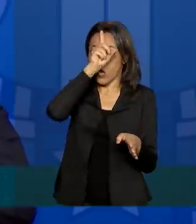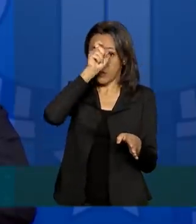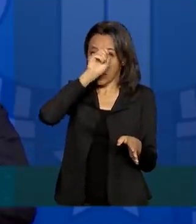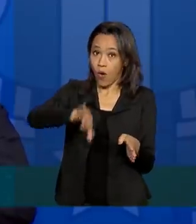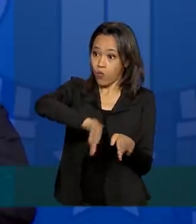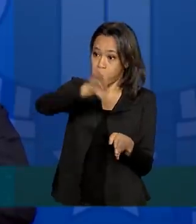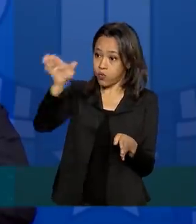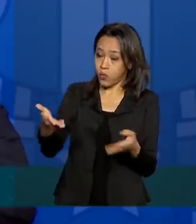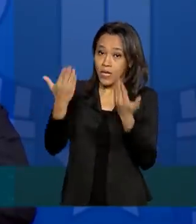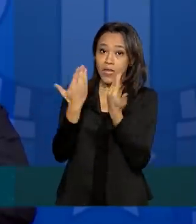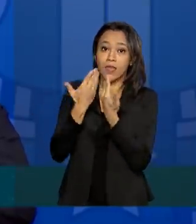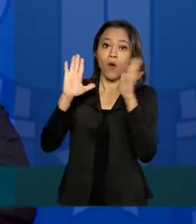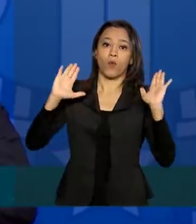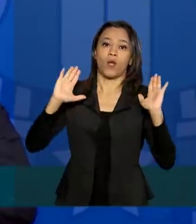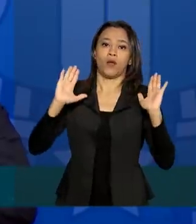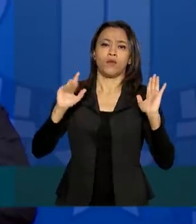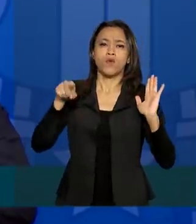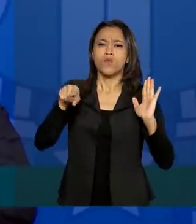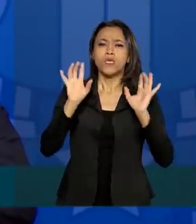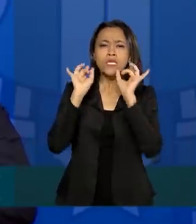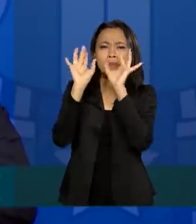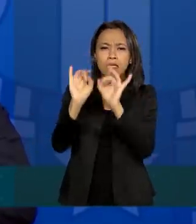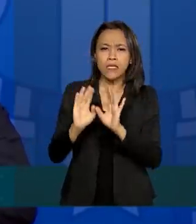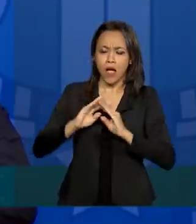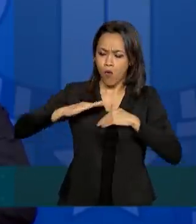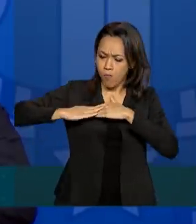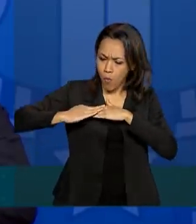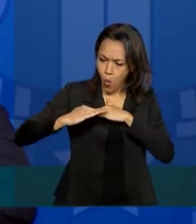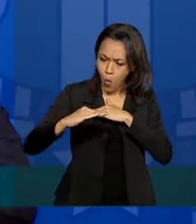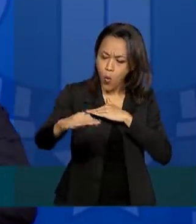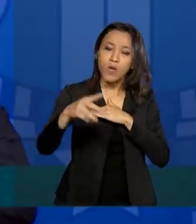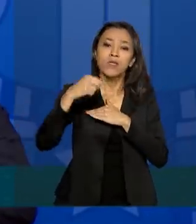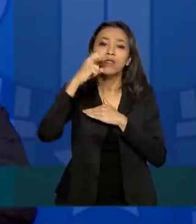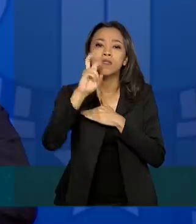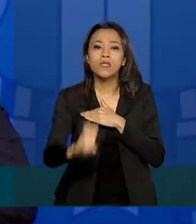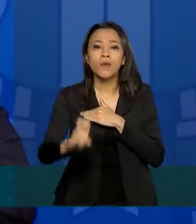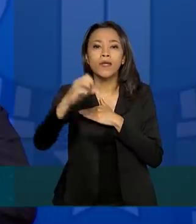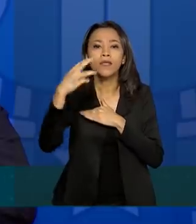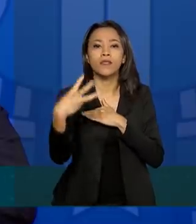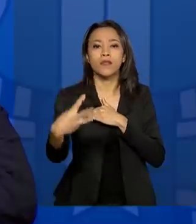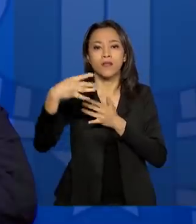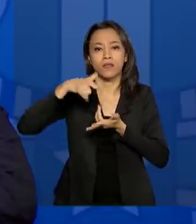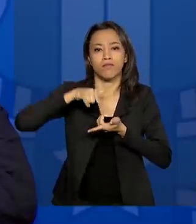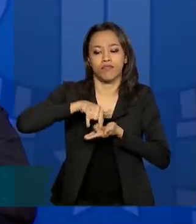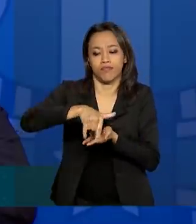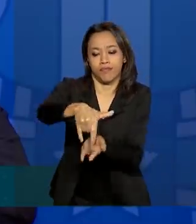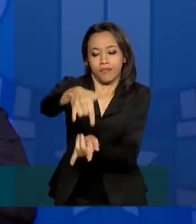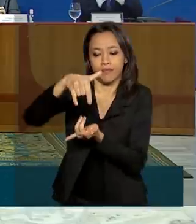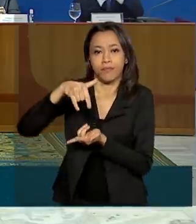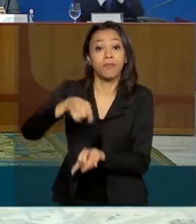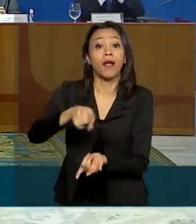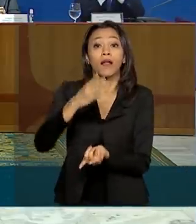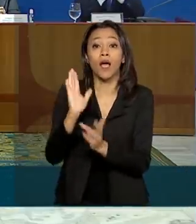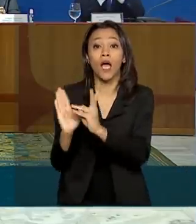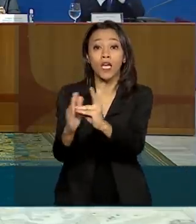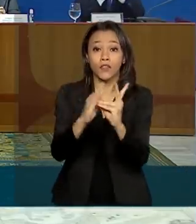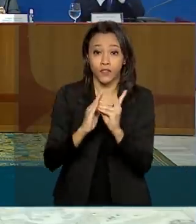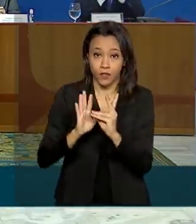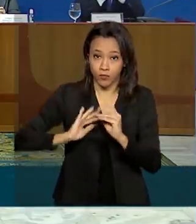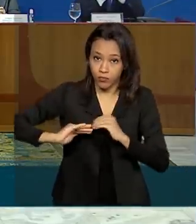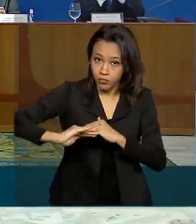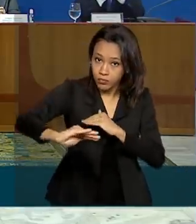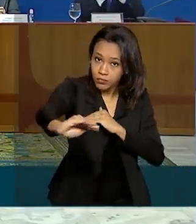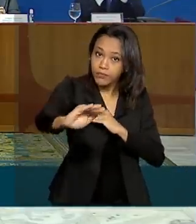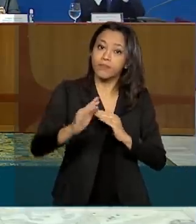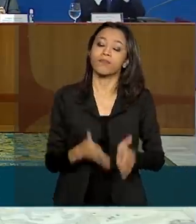Manaus, com uma ala exclusiva de 53 leitos de atendimento para pacientes indígenas. Já o ministro da